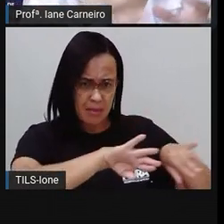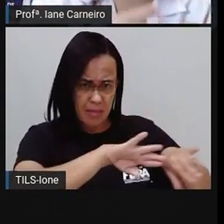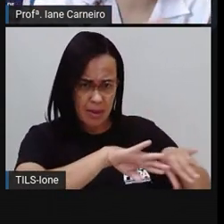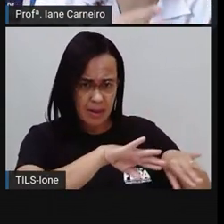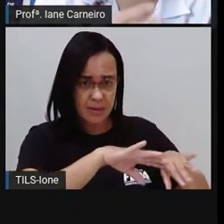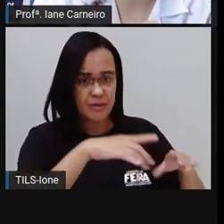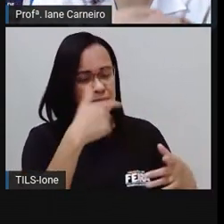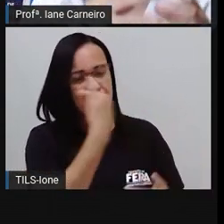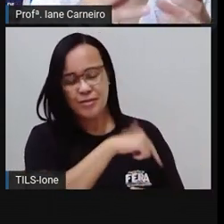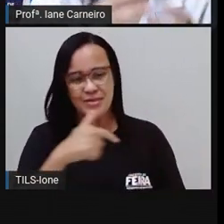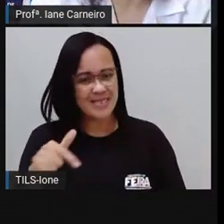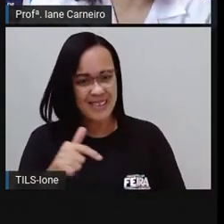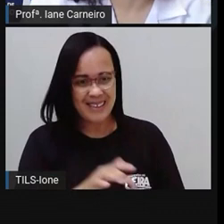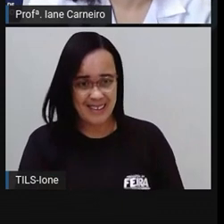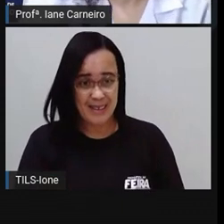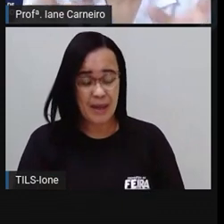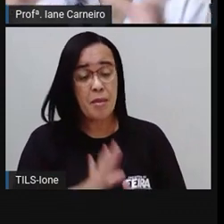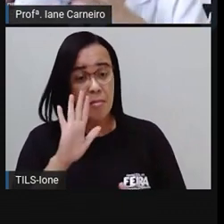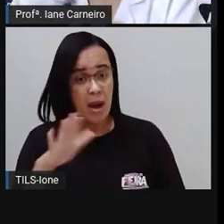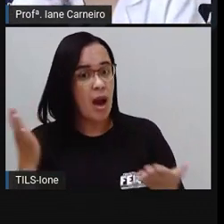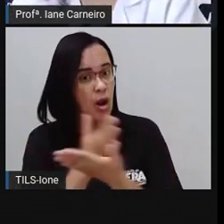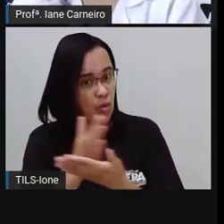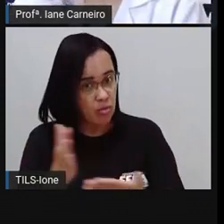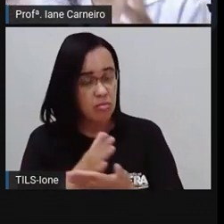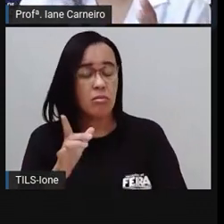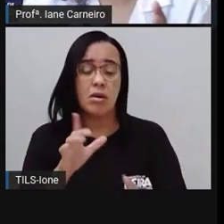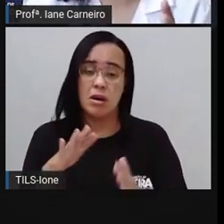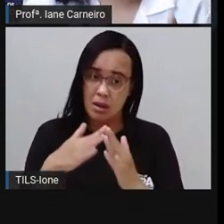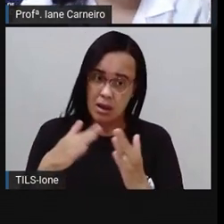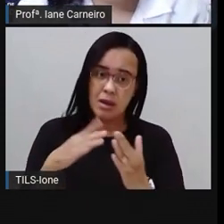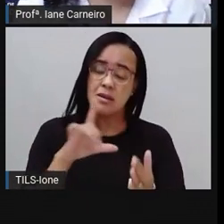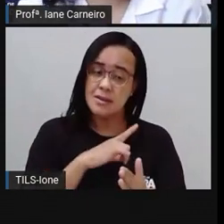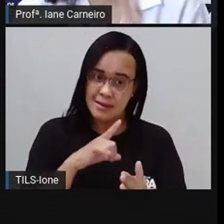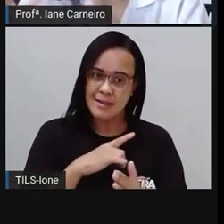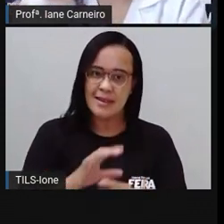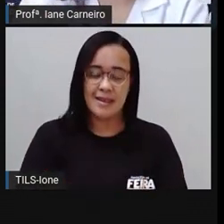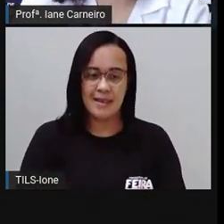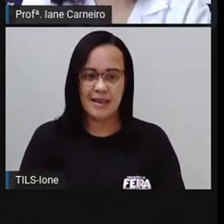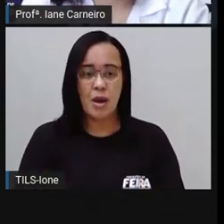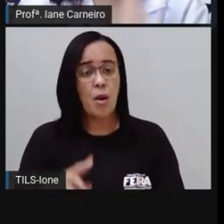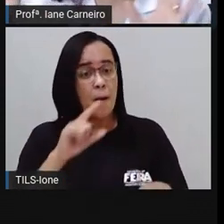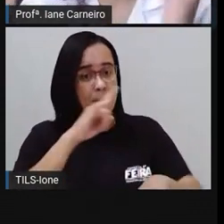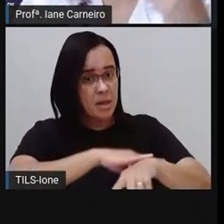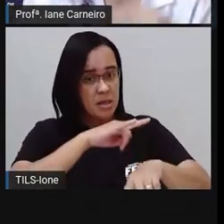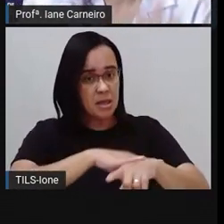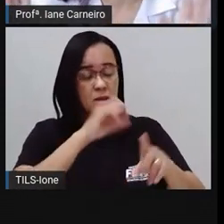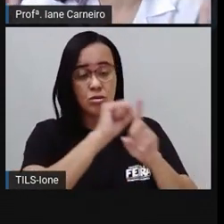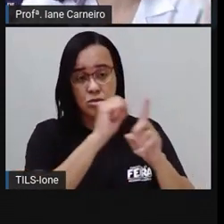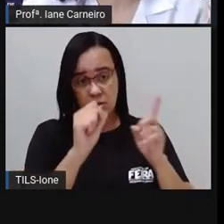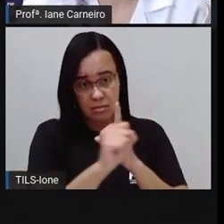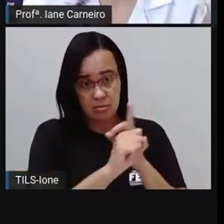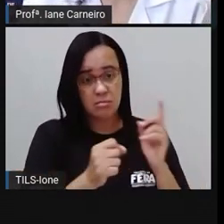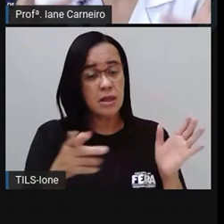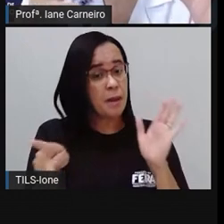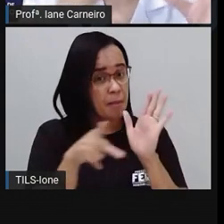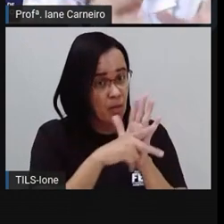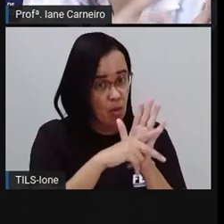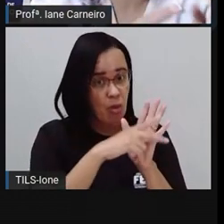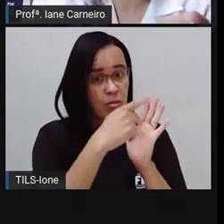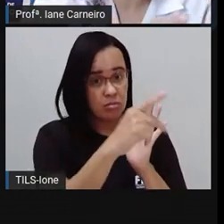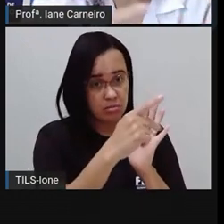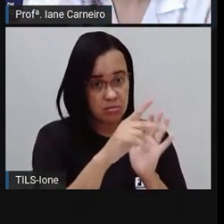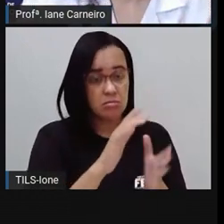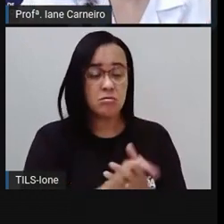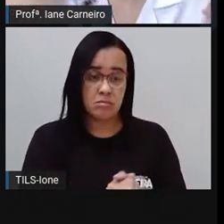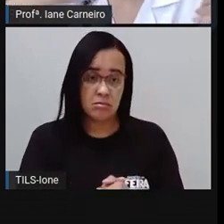banheiro que se chama banheiro social. E a suíte, né? Que é dentro de um quarto. Que é só o dono do quarto que tem acesso. E o